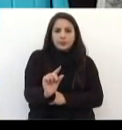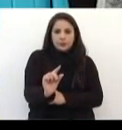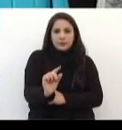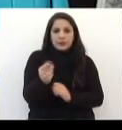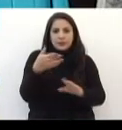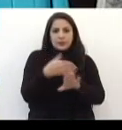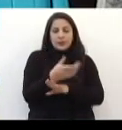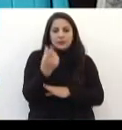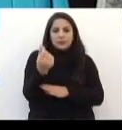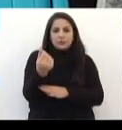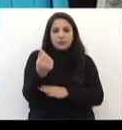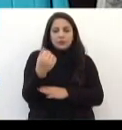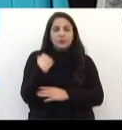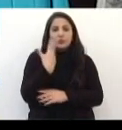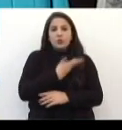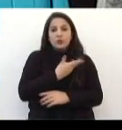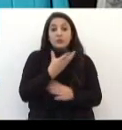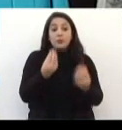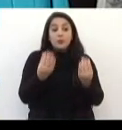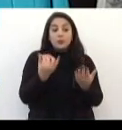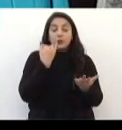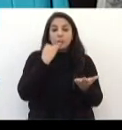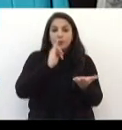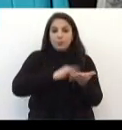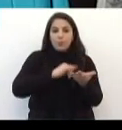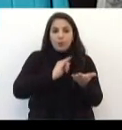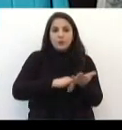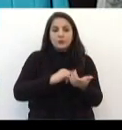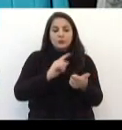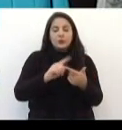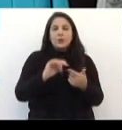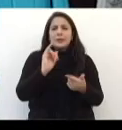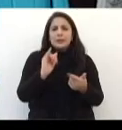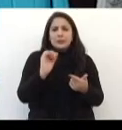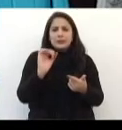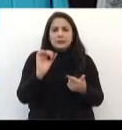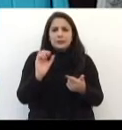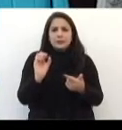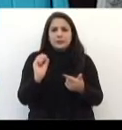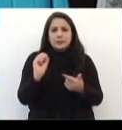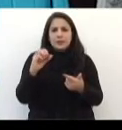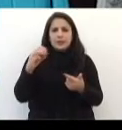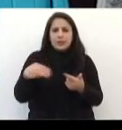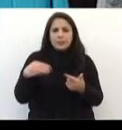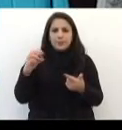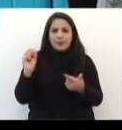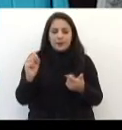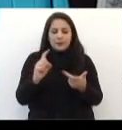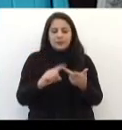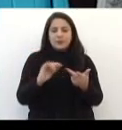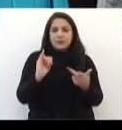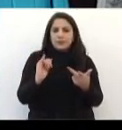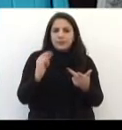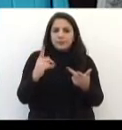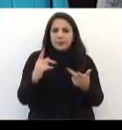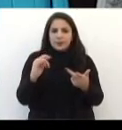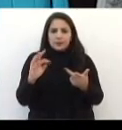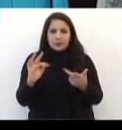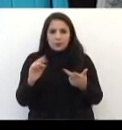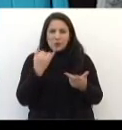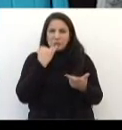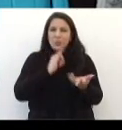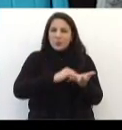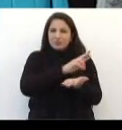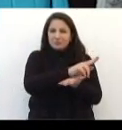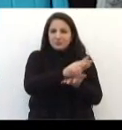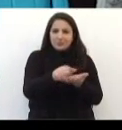recursos. Nós temos muitos recursos que vêm de impostos, do ICMS, de IPTU, de outros repasses, e que esse ano, por